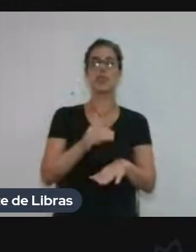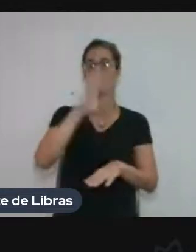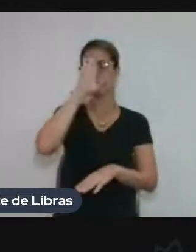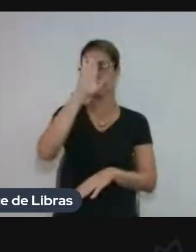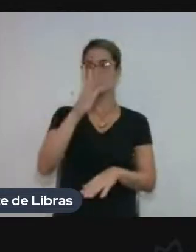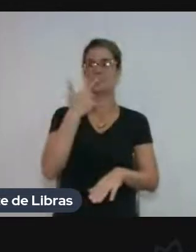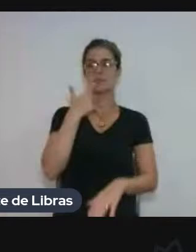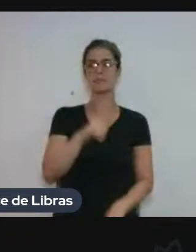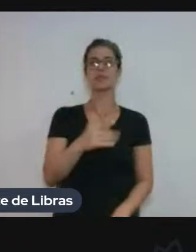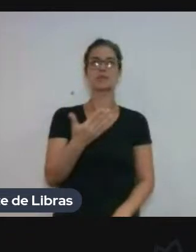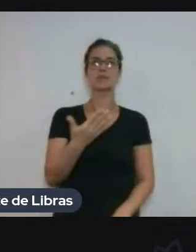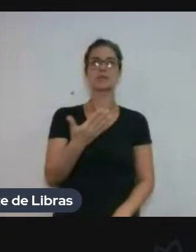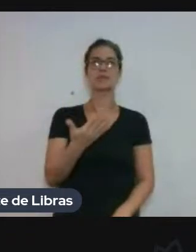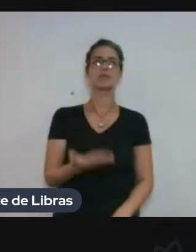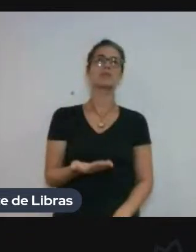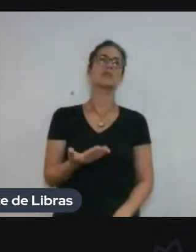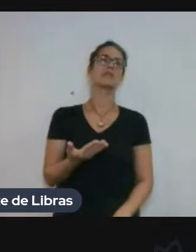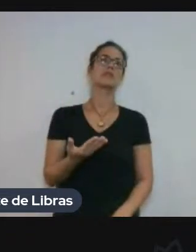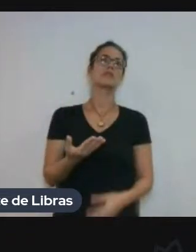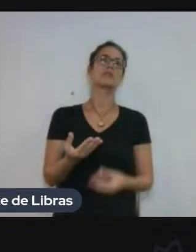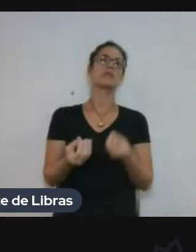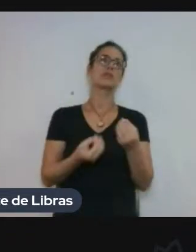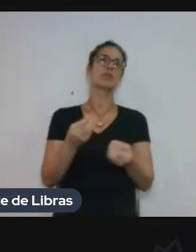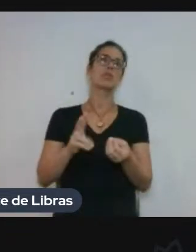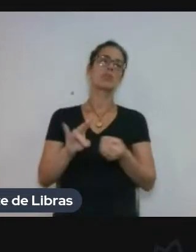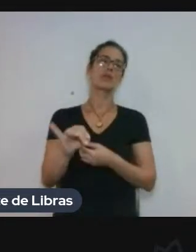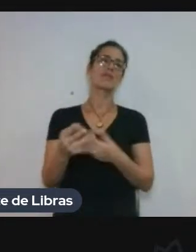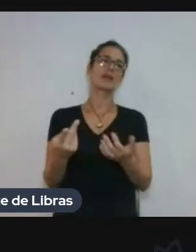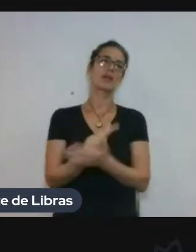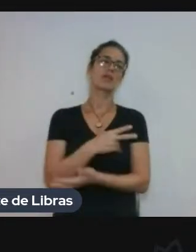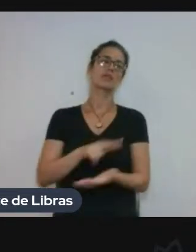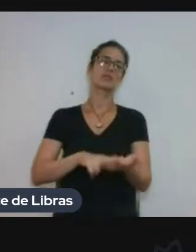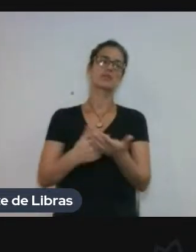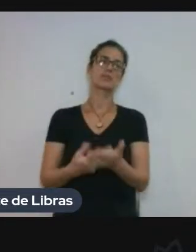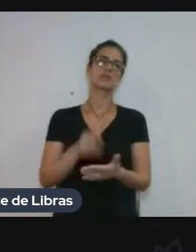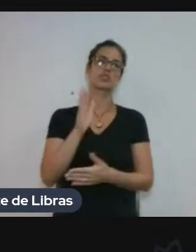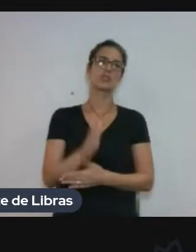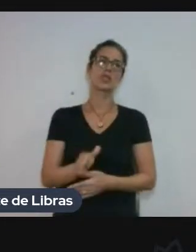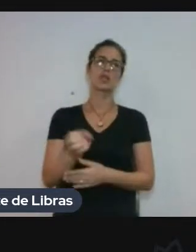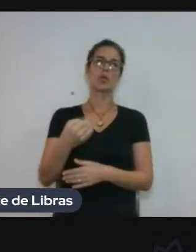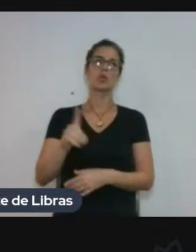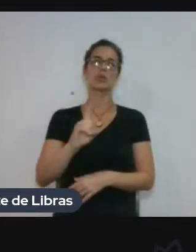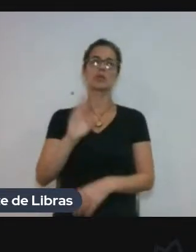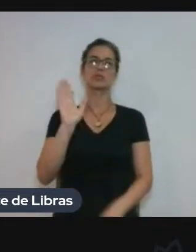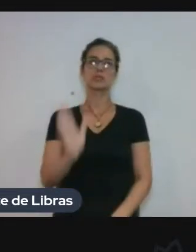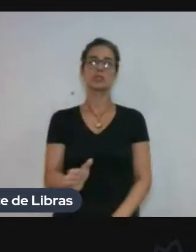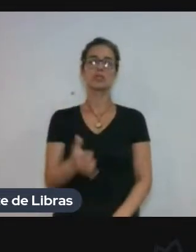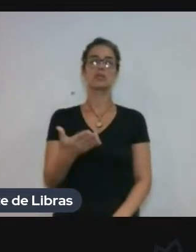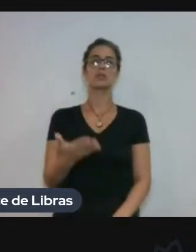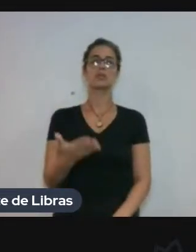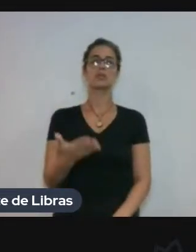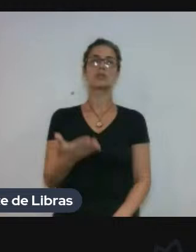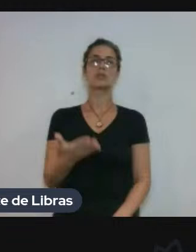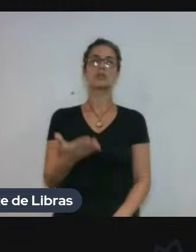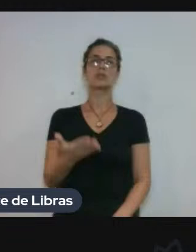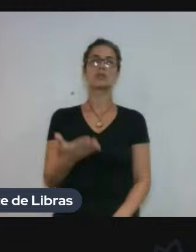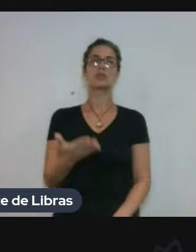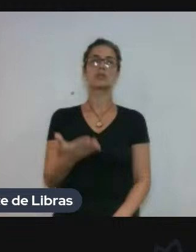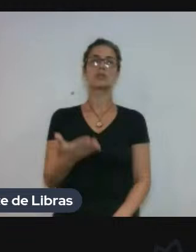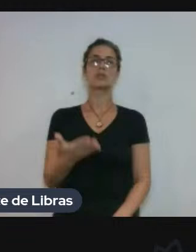né? Que vai criar traduções indiretas ou não, né? E também a importância do ensino de